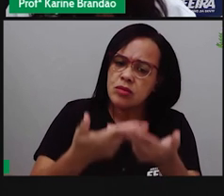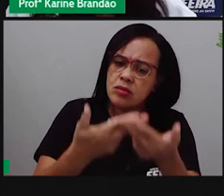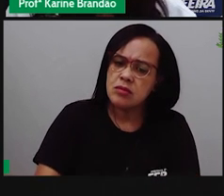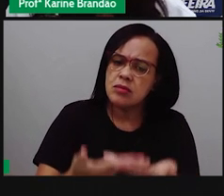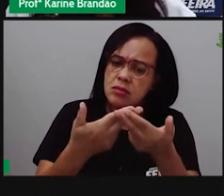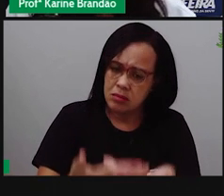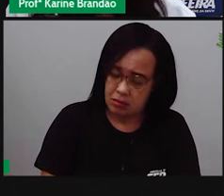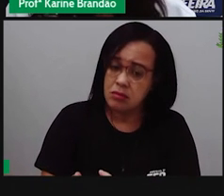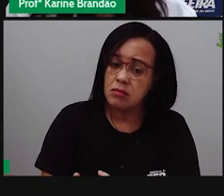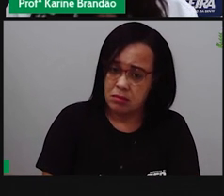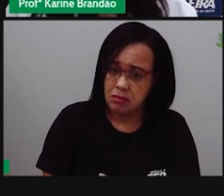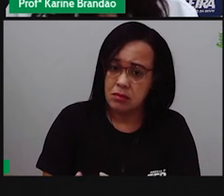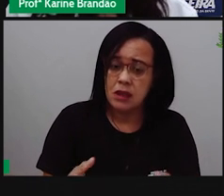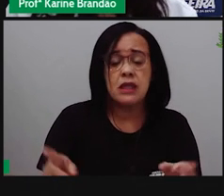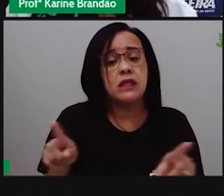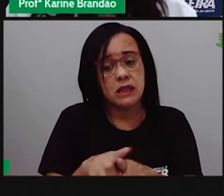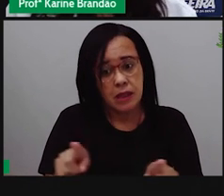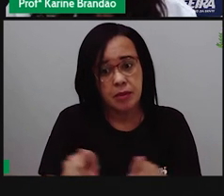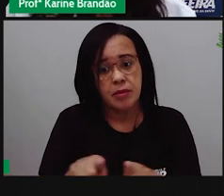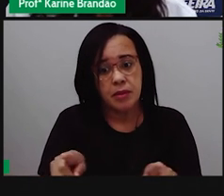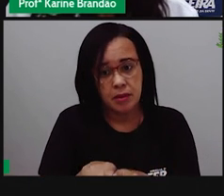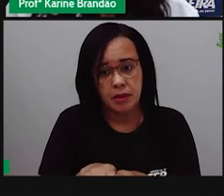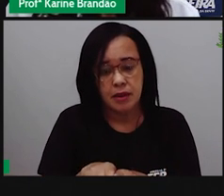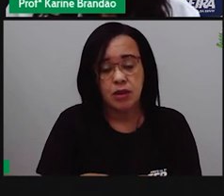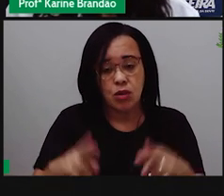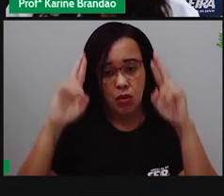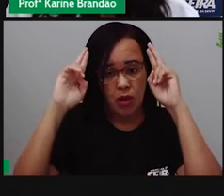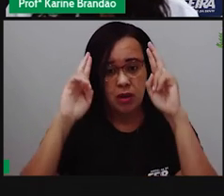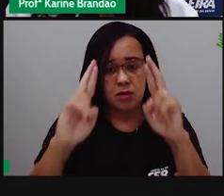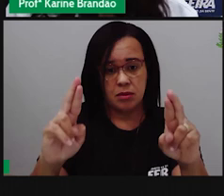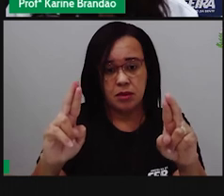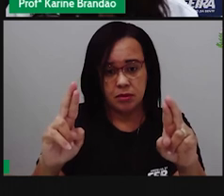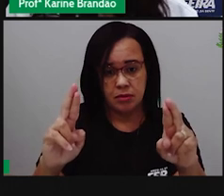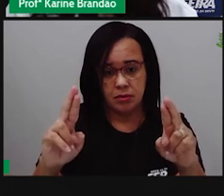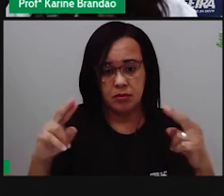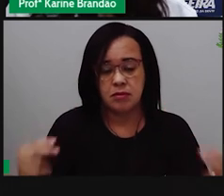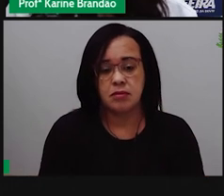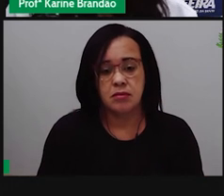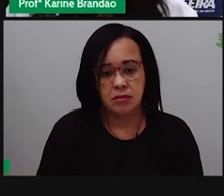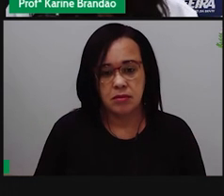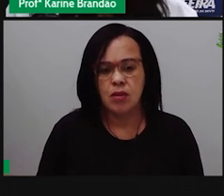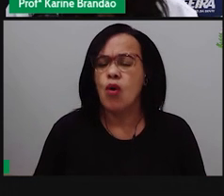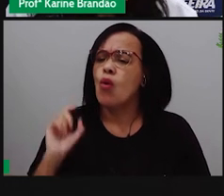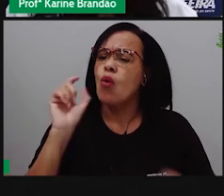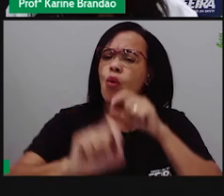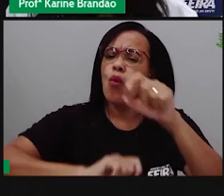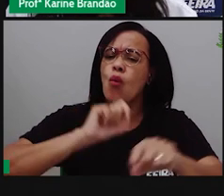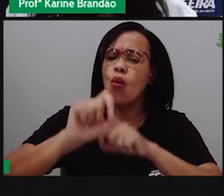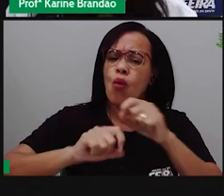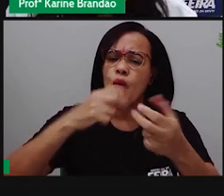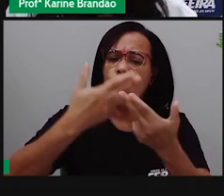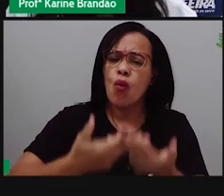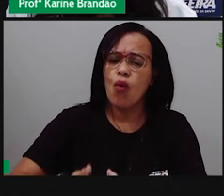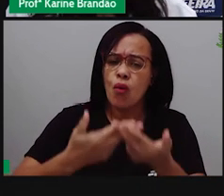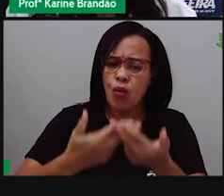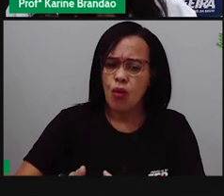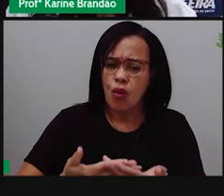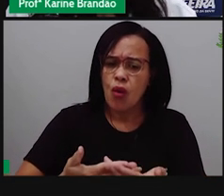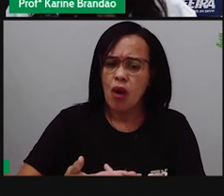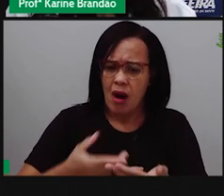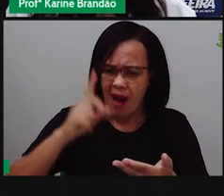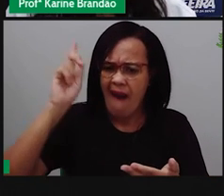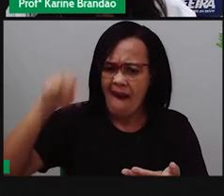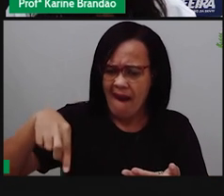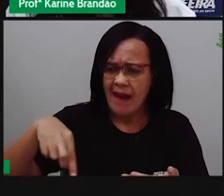importância de ser tolerante. Olha, olha só. Ele diz o seguinte, o que é intolerância? É a incapacidade de